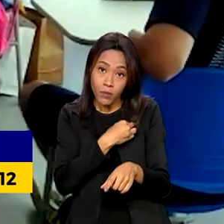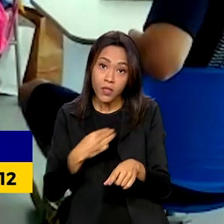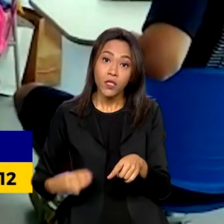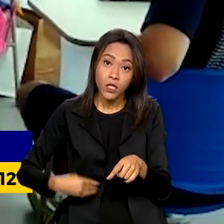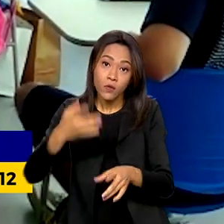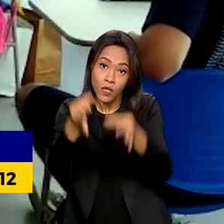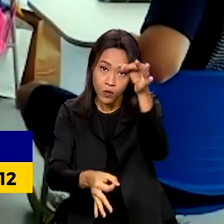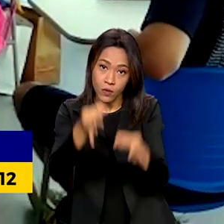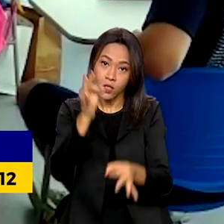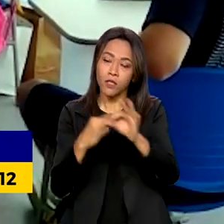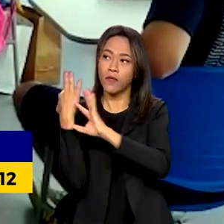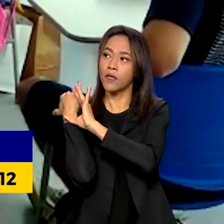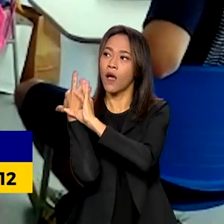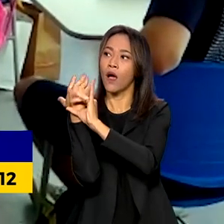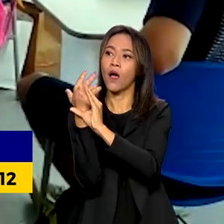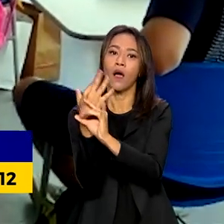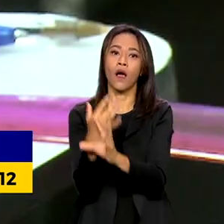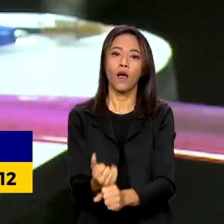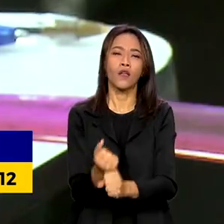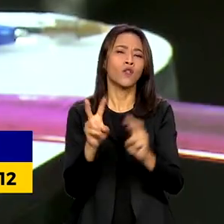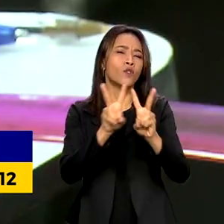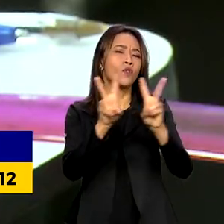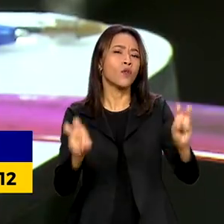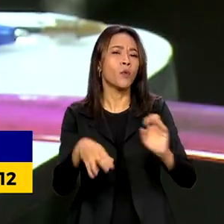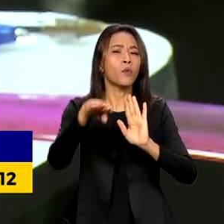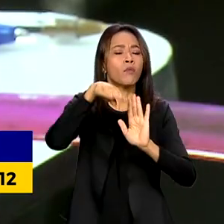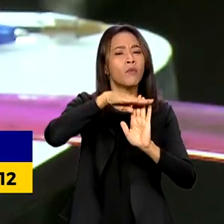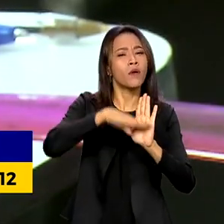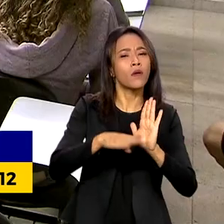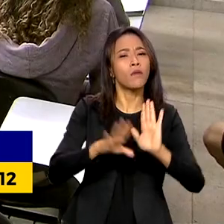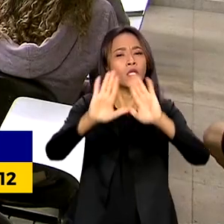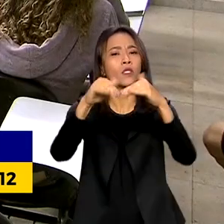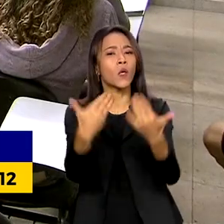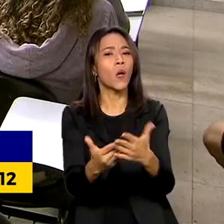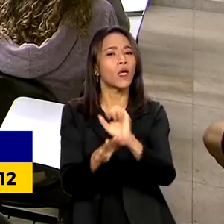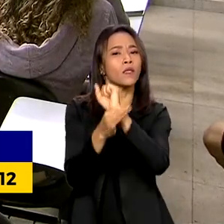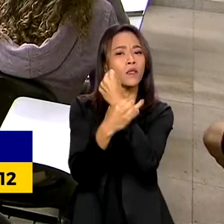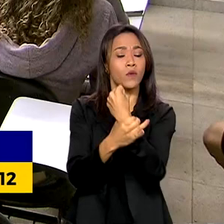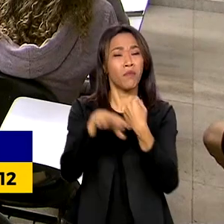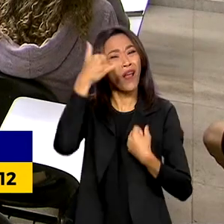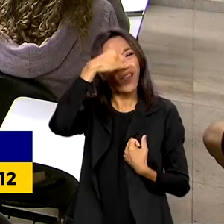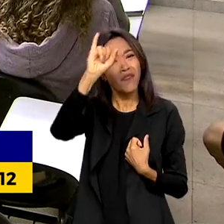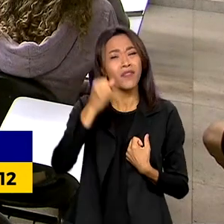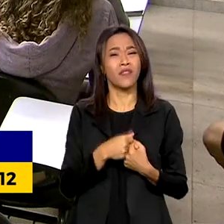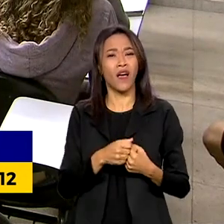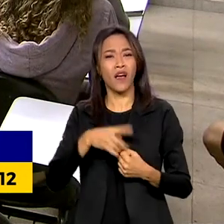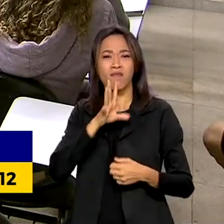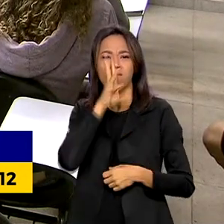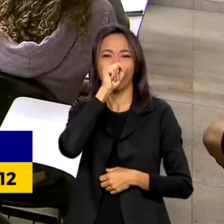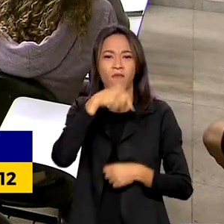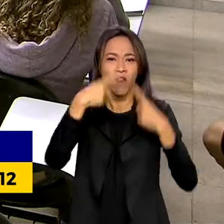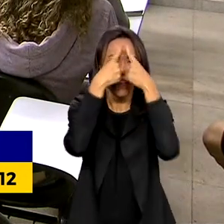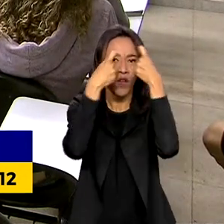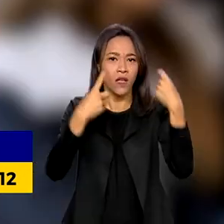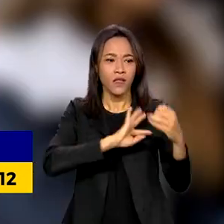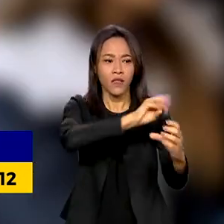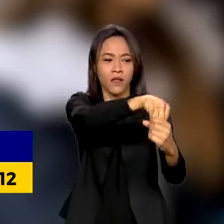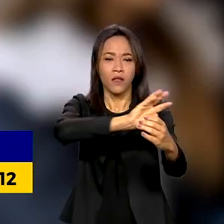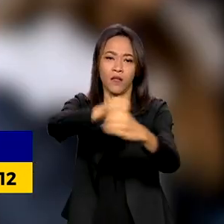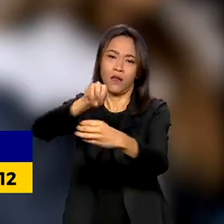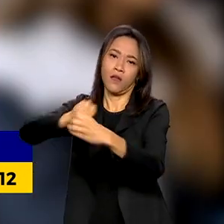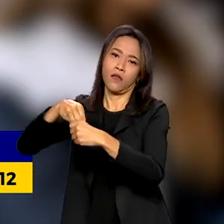um balanço da Operação Escola Segura, que busca evitar ataques a escolas do país. Desde abril,